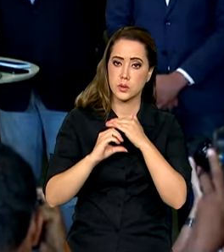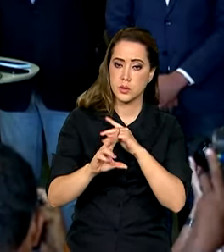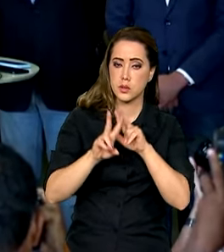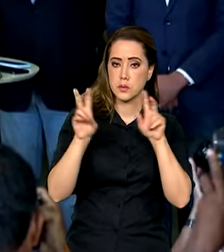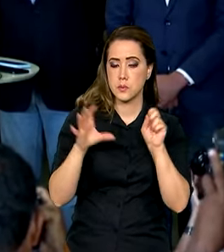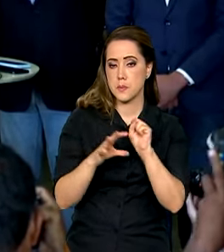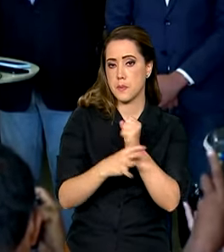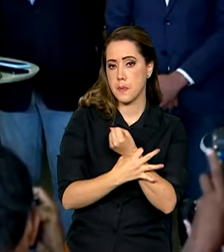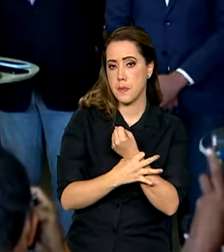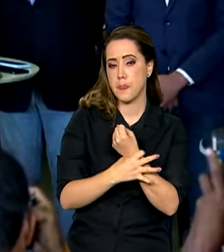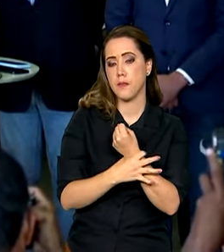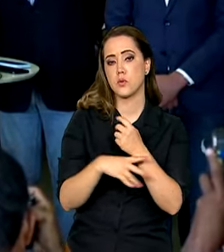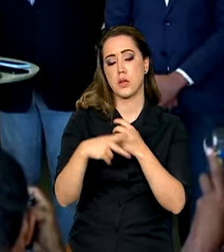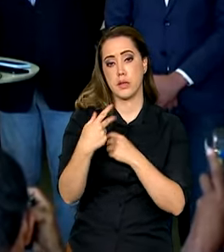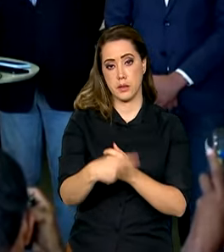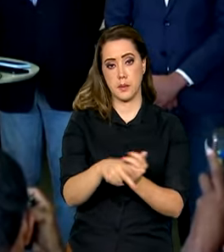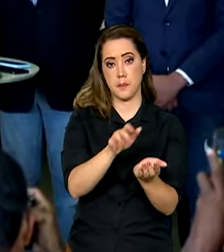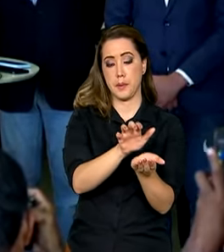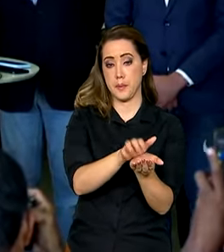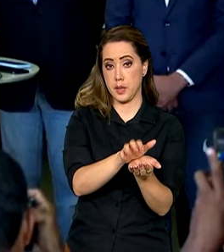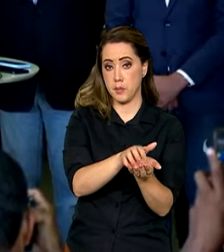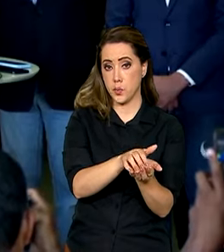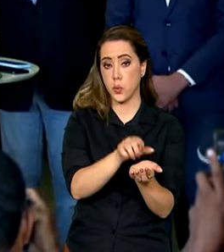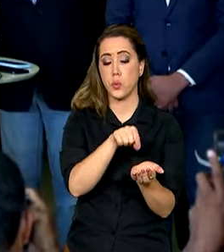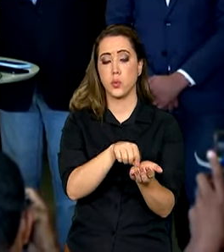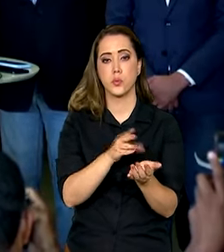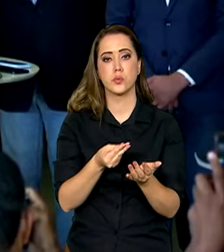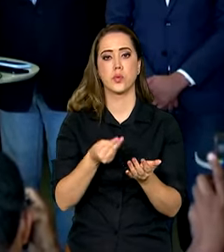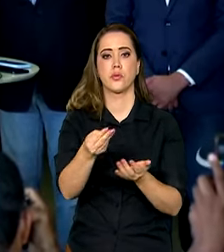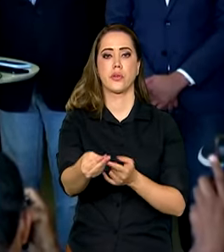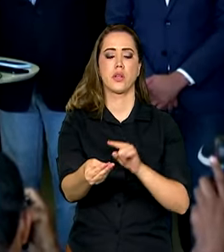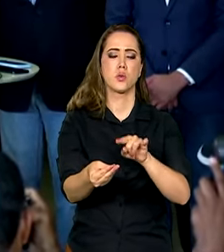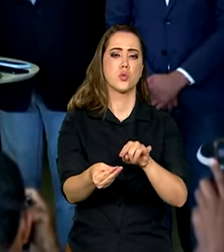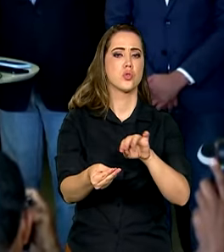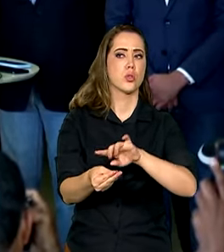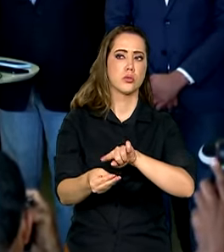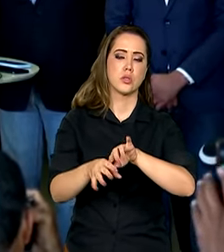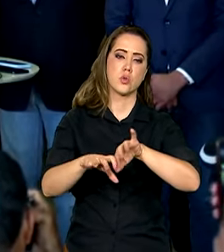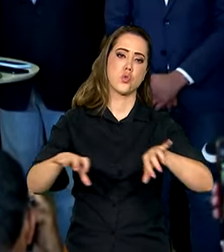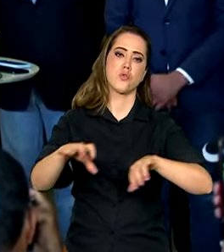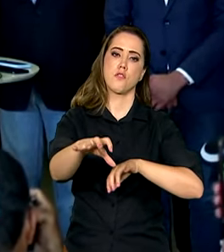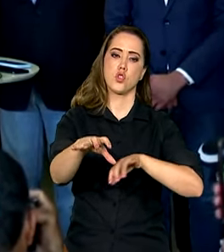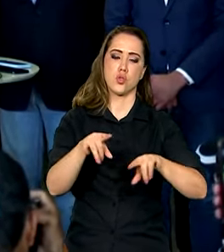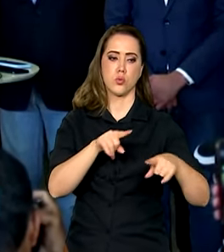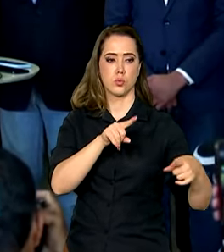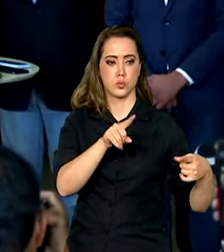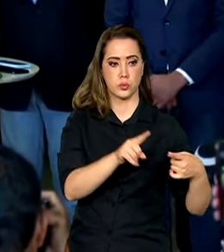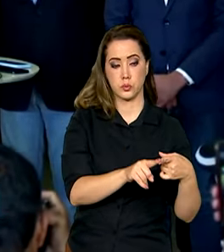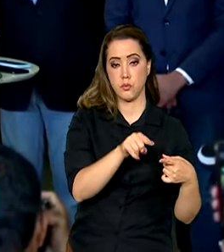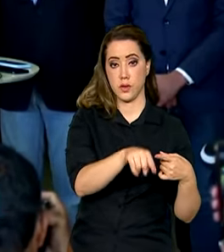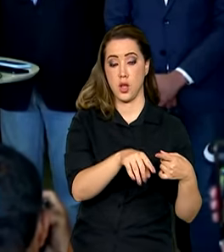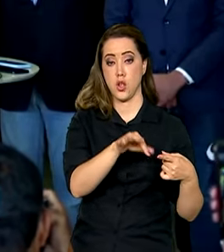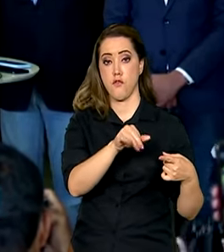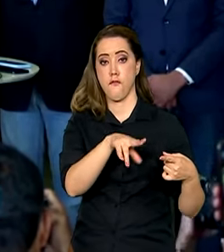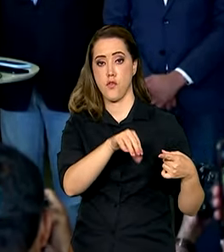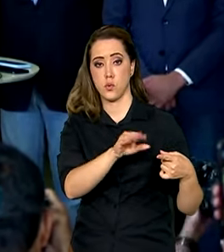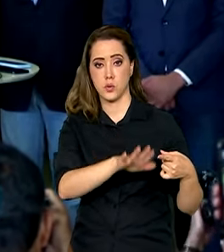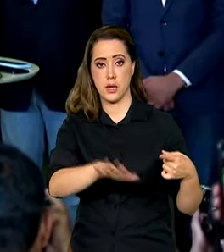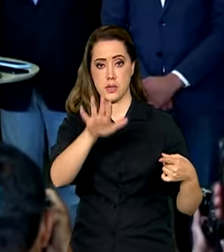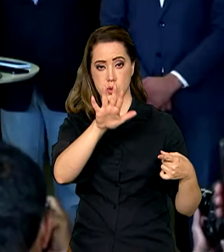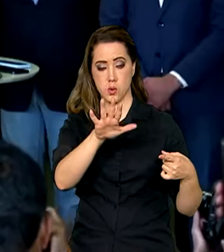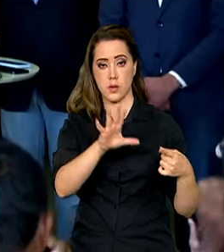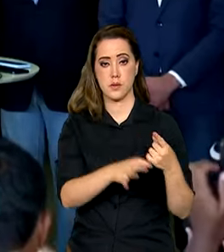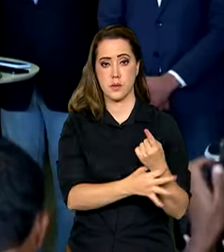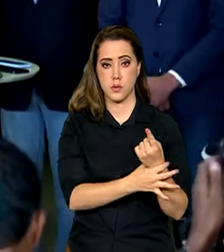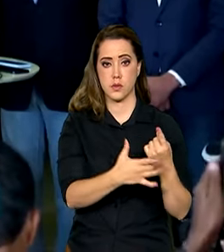segurança de Pernambuco. Assim distribuídos, nós temos o investimento do Fundo Nacional de Segurança Pública de